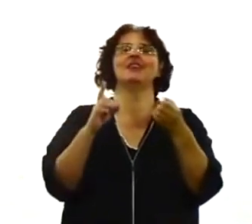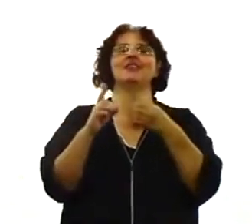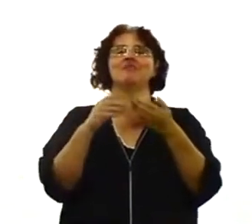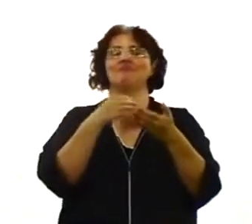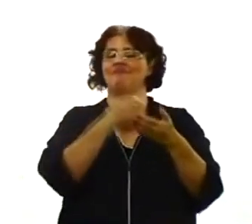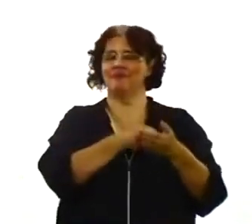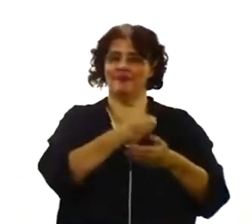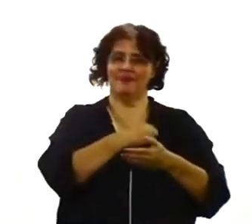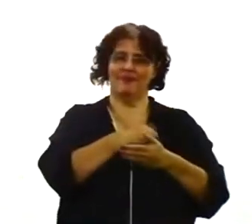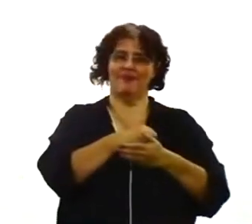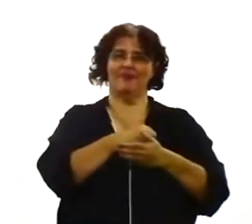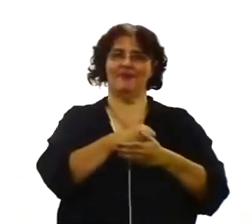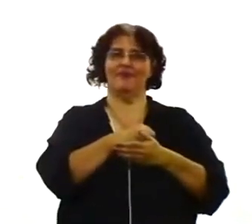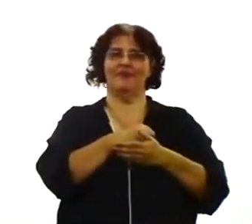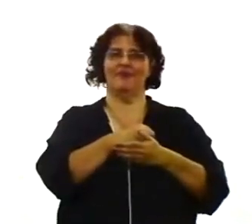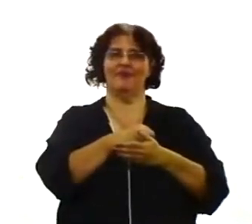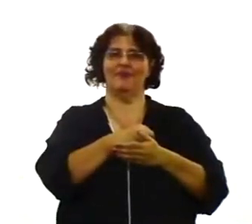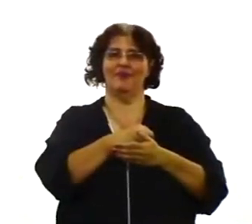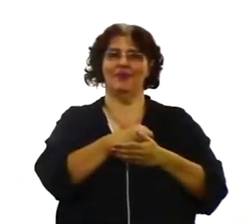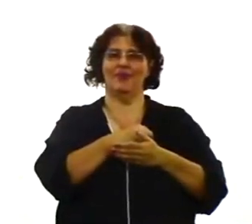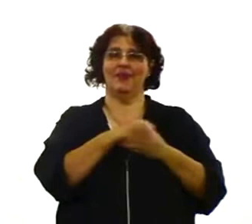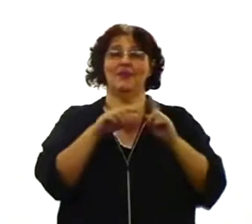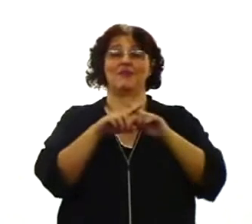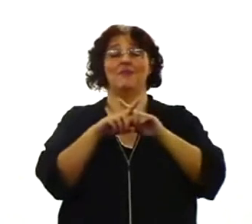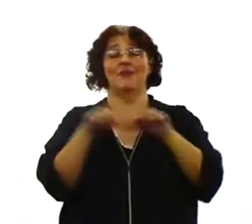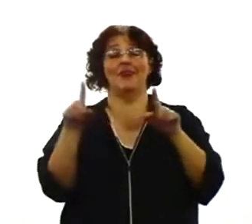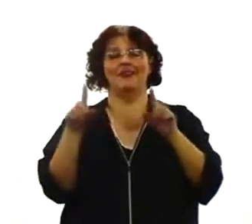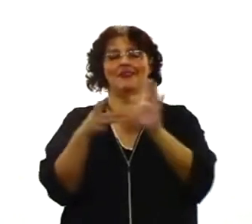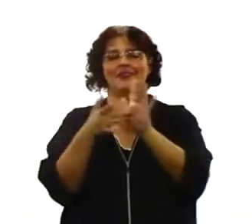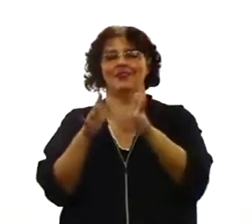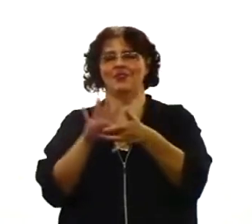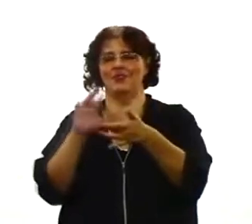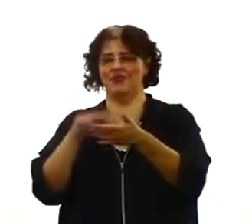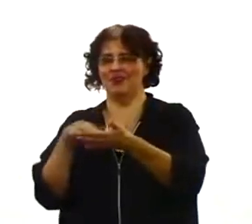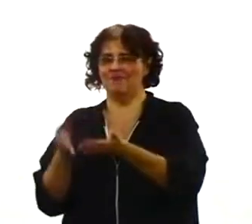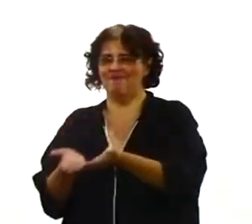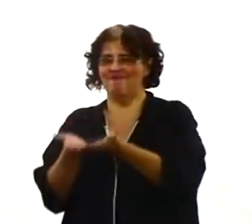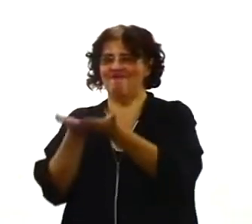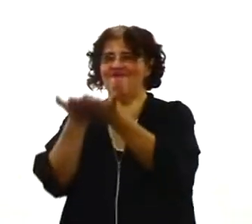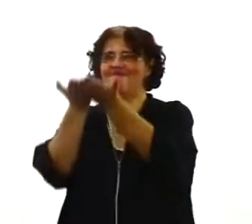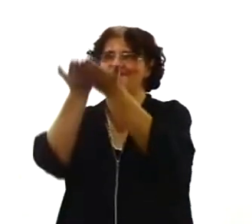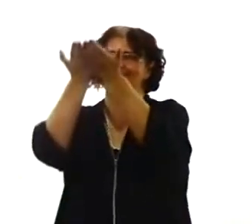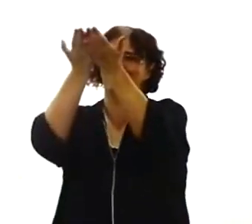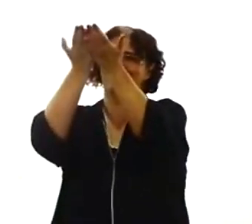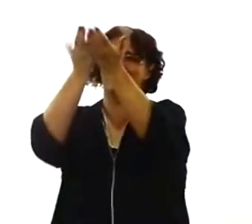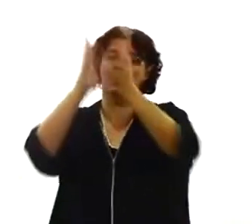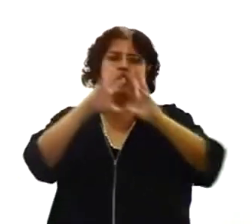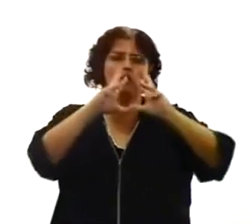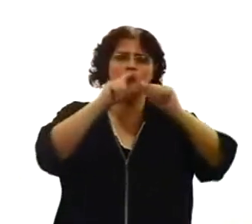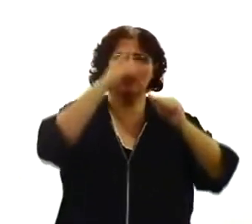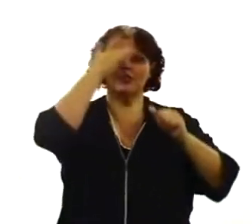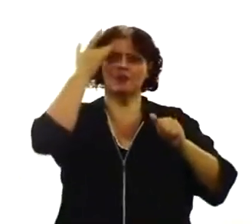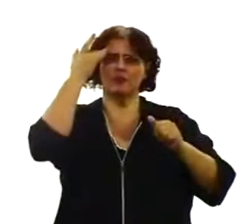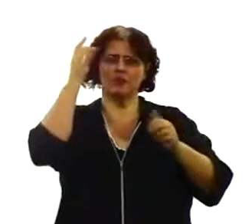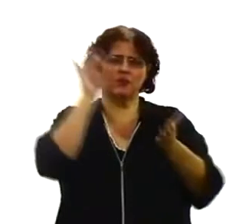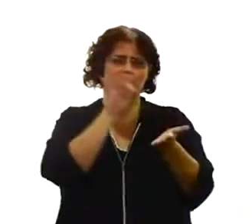chegou, foi, subiu, acendeu, ressurgiu primeiro. E todos aqueles que eram inimigos, caminhando